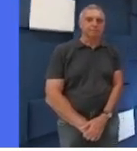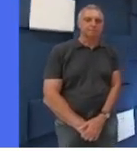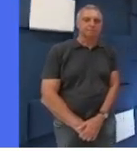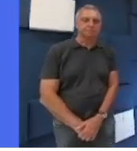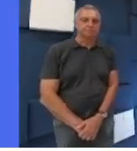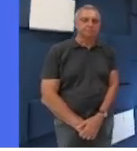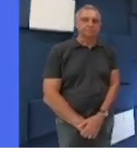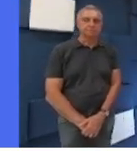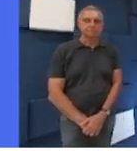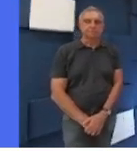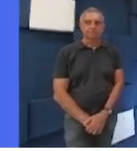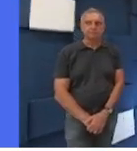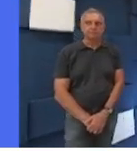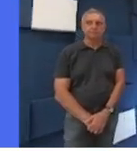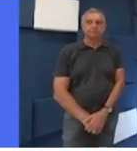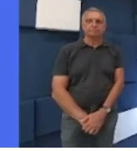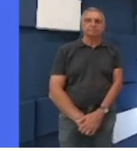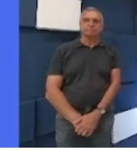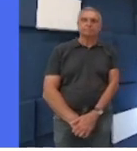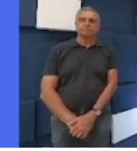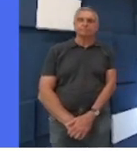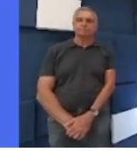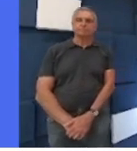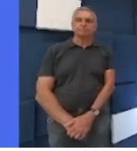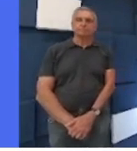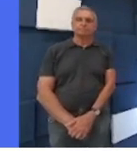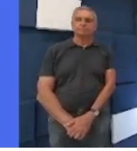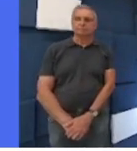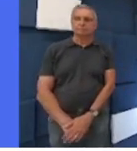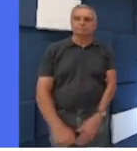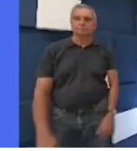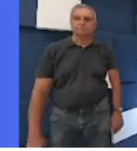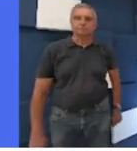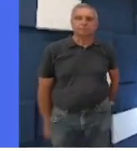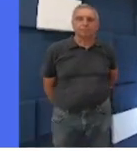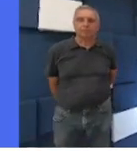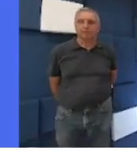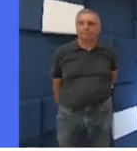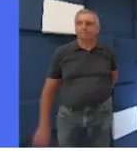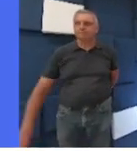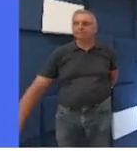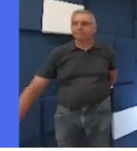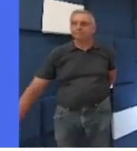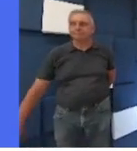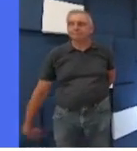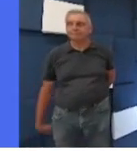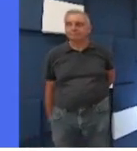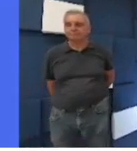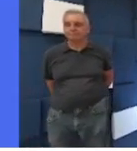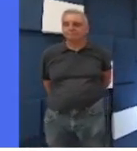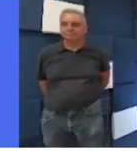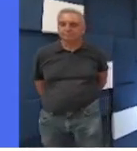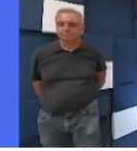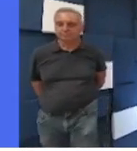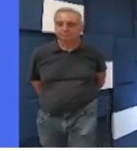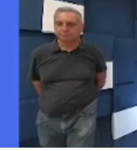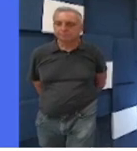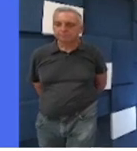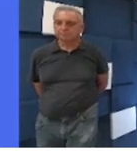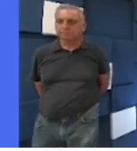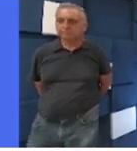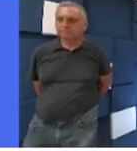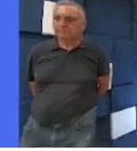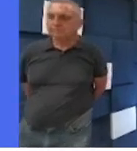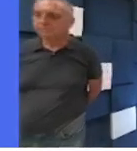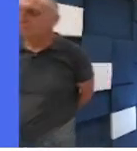Instituto Mauá de Tecnologia, na disciplina de Ergonomia C, do curso de pós-graduação em Engenharia de Segurança do Trabalho. Nosso artigo, aprovado